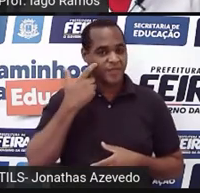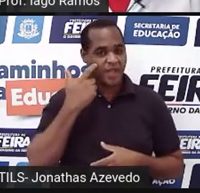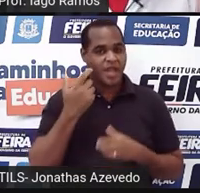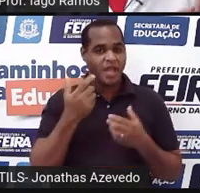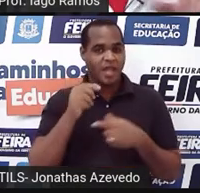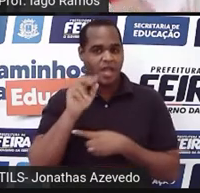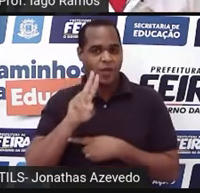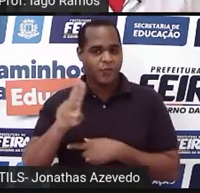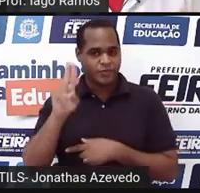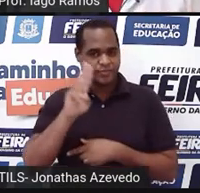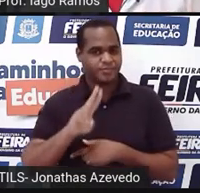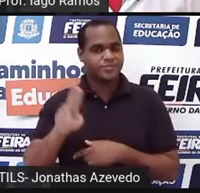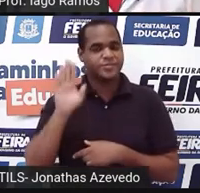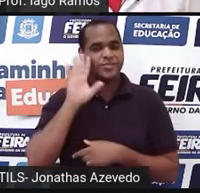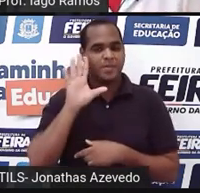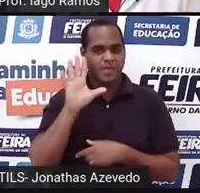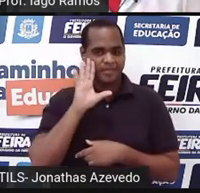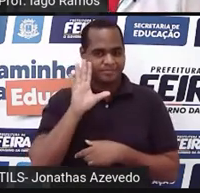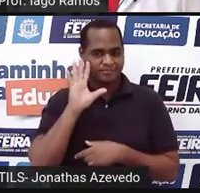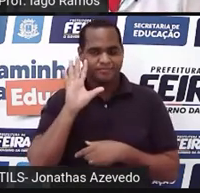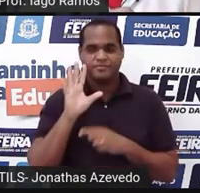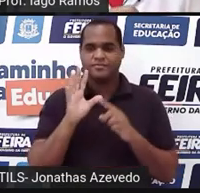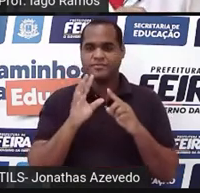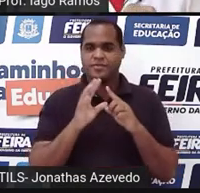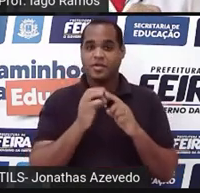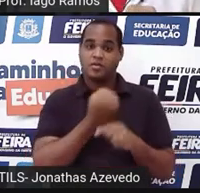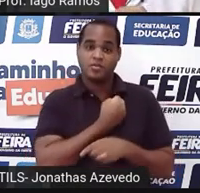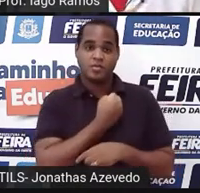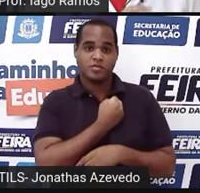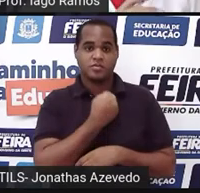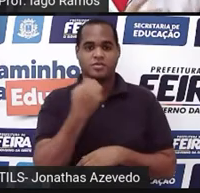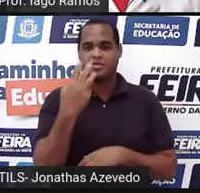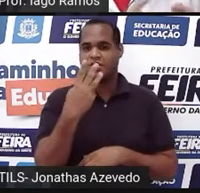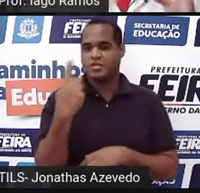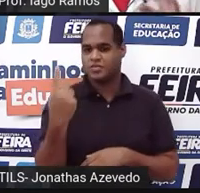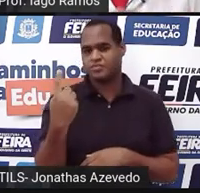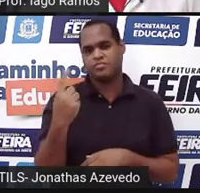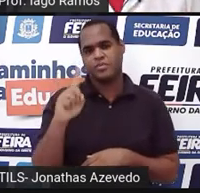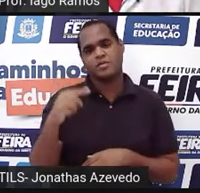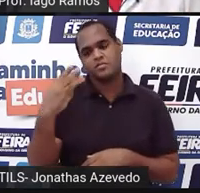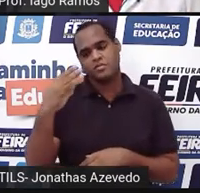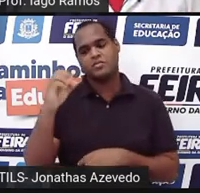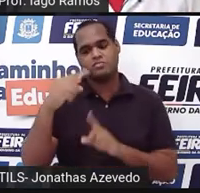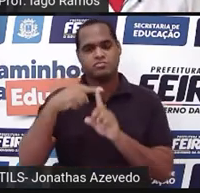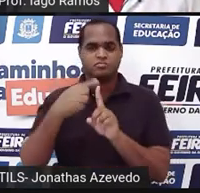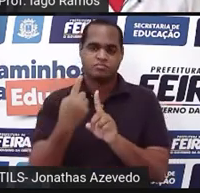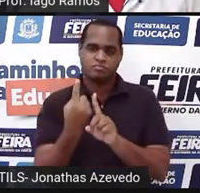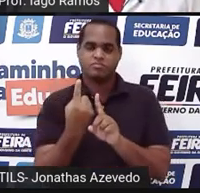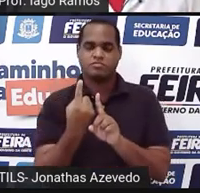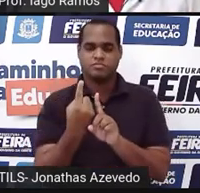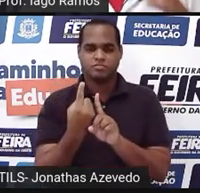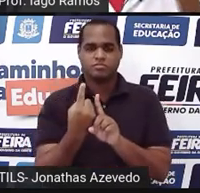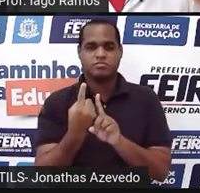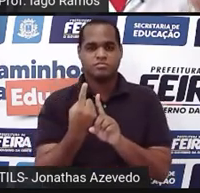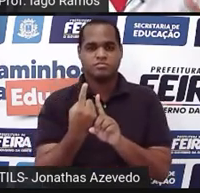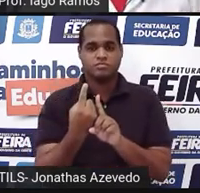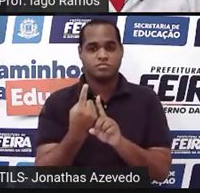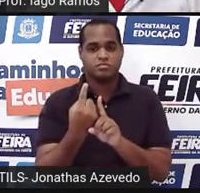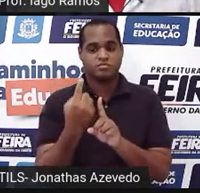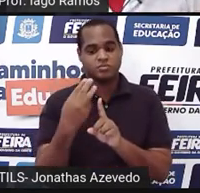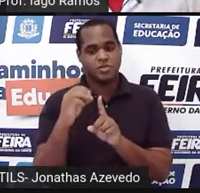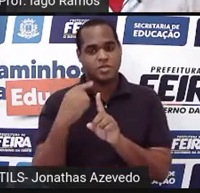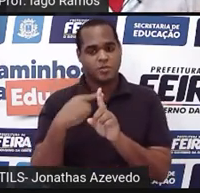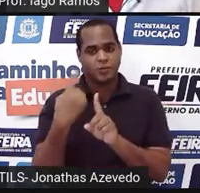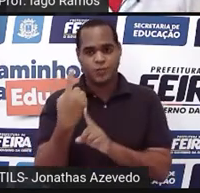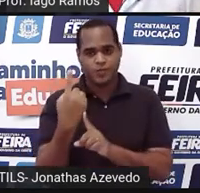uso é pensar assim, ó. O número 31 é 30 mais 1, tá? É 30